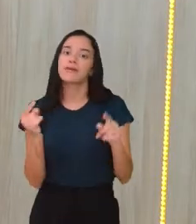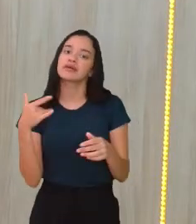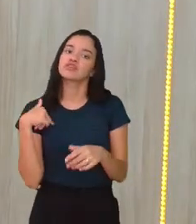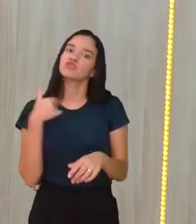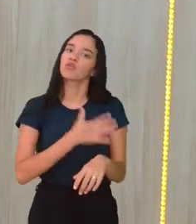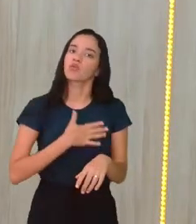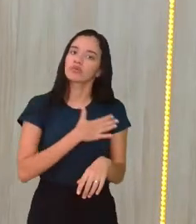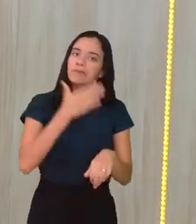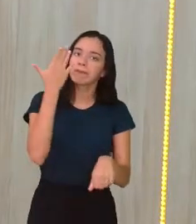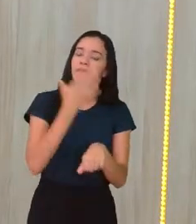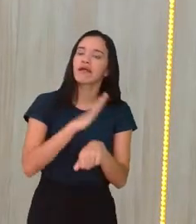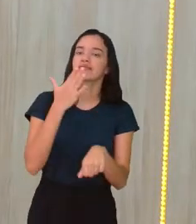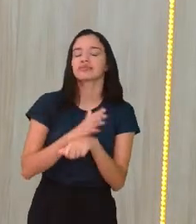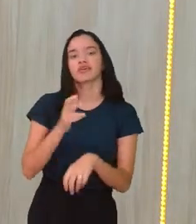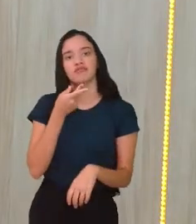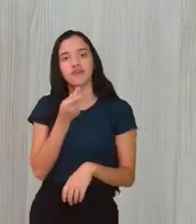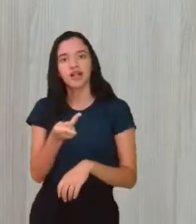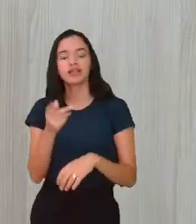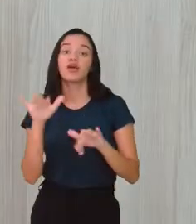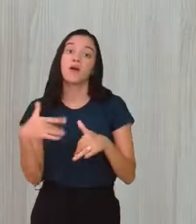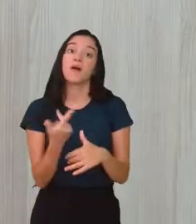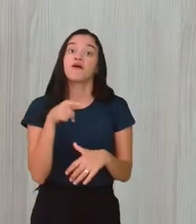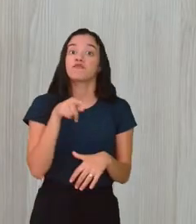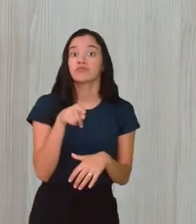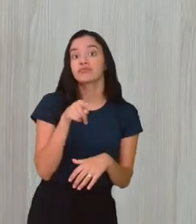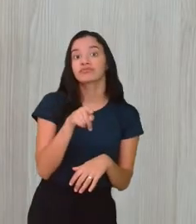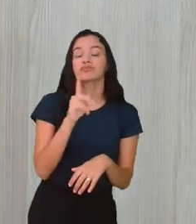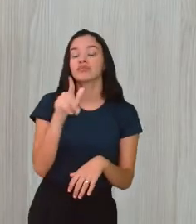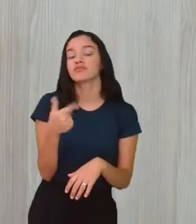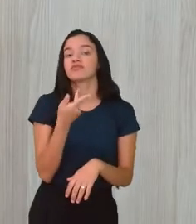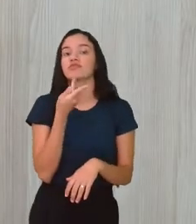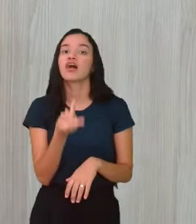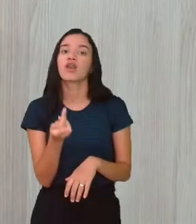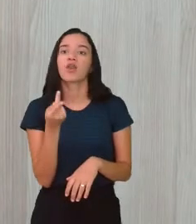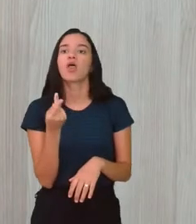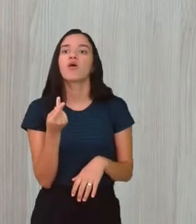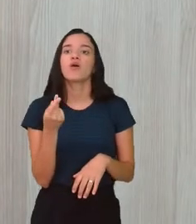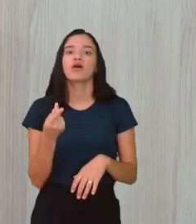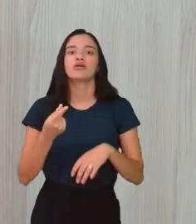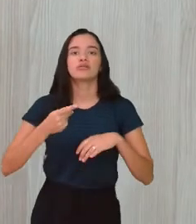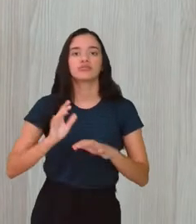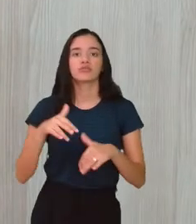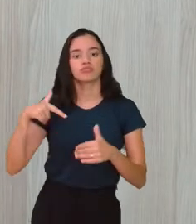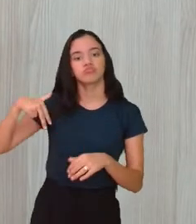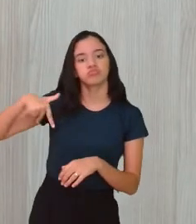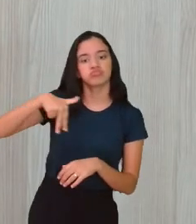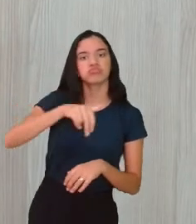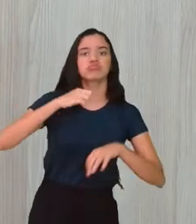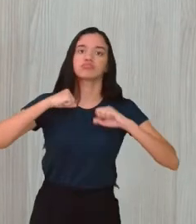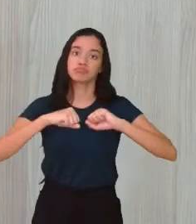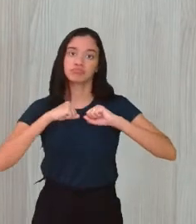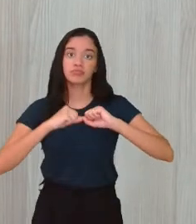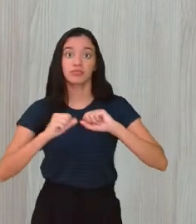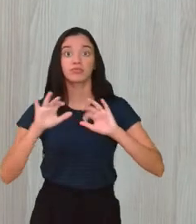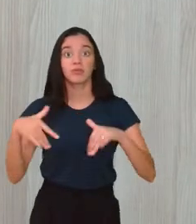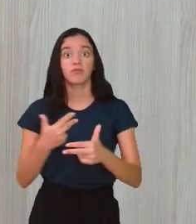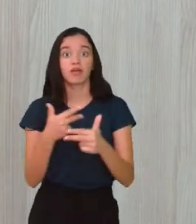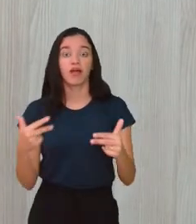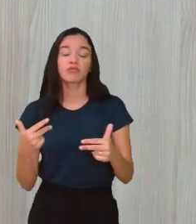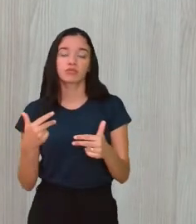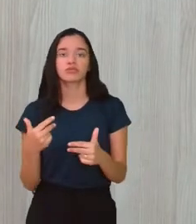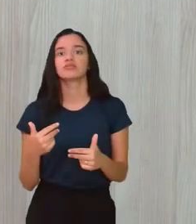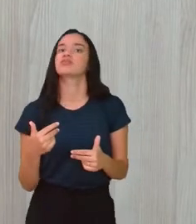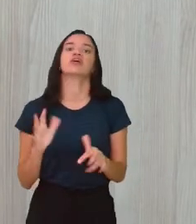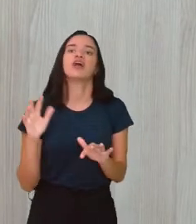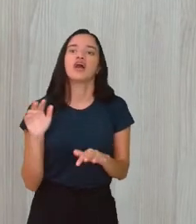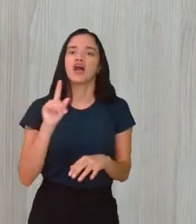praticar algum esporte. Diga lá, professora. Olha, já que você trouxe o atletismo, né? Que, no caso, a gente vê muita coisa de atletismo, que é